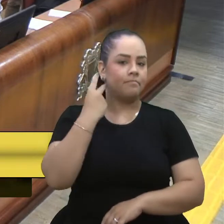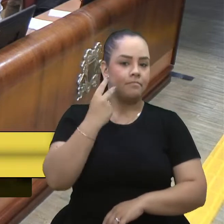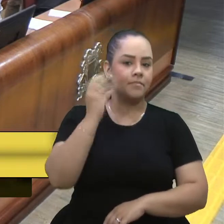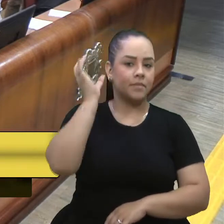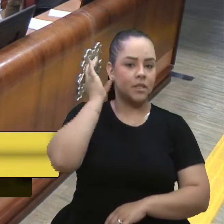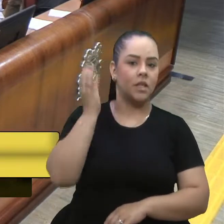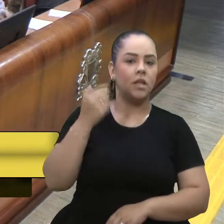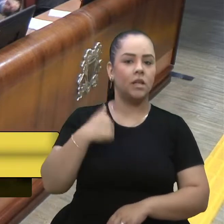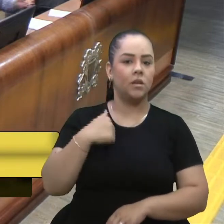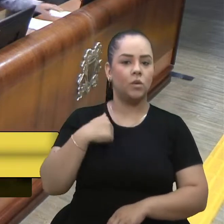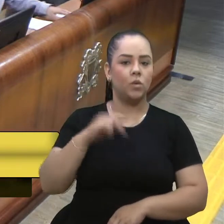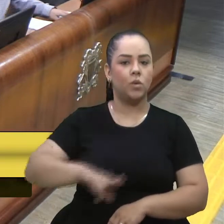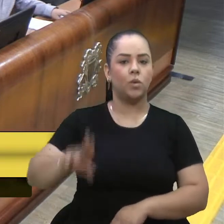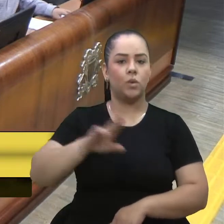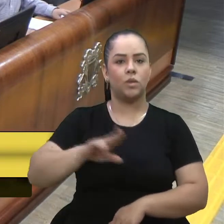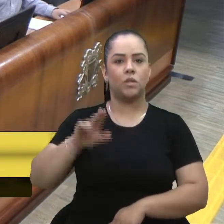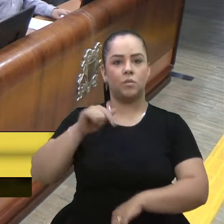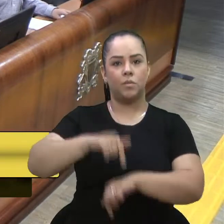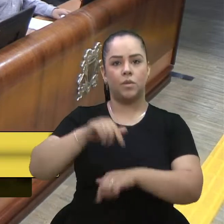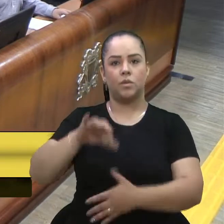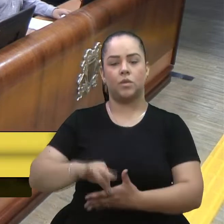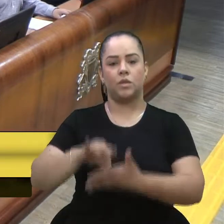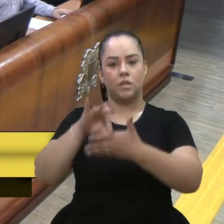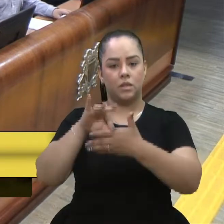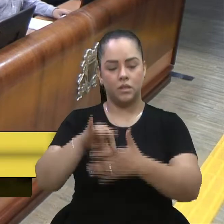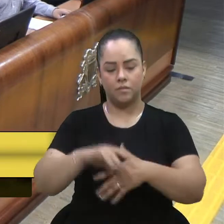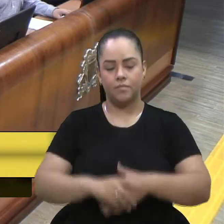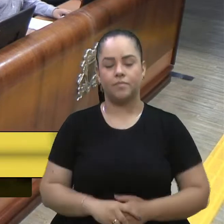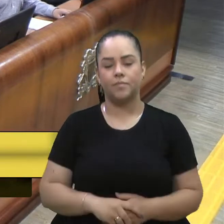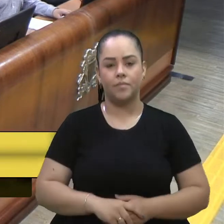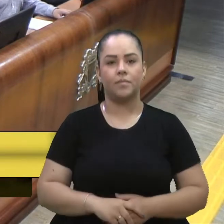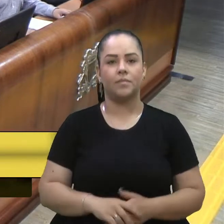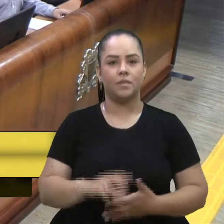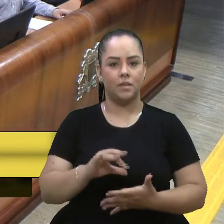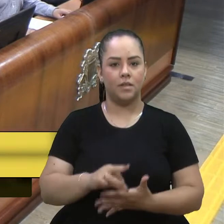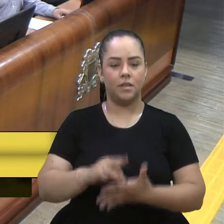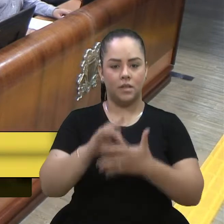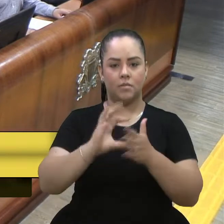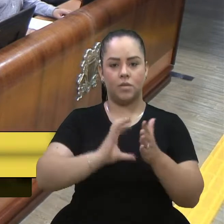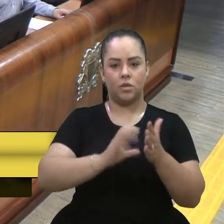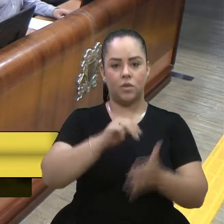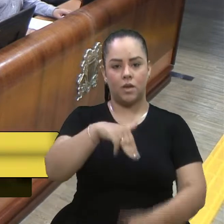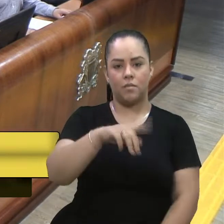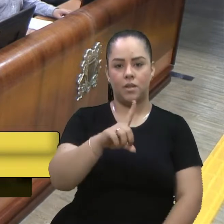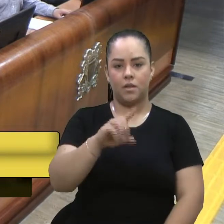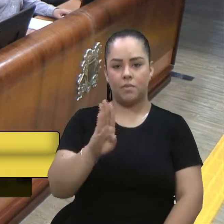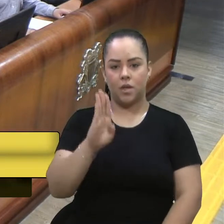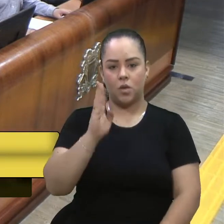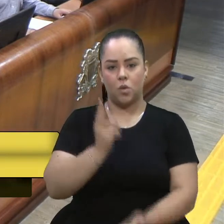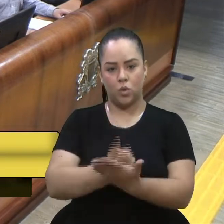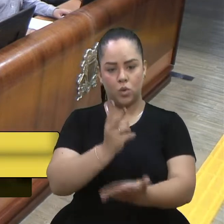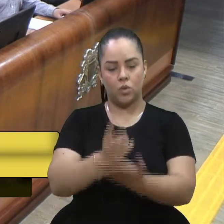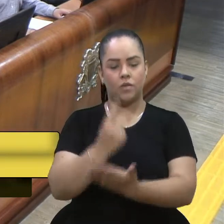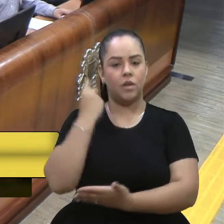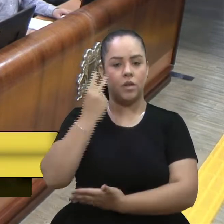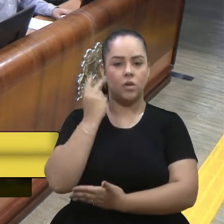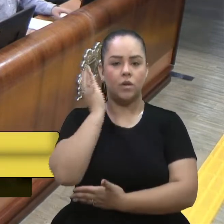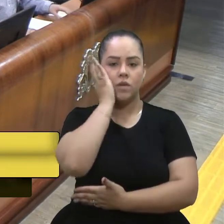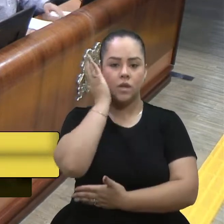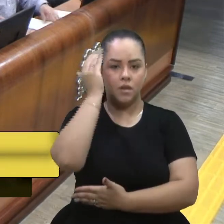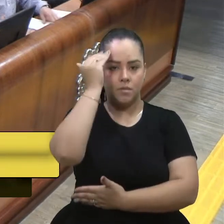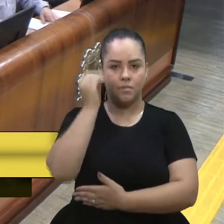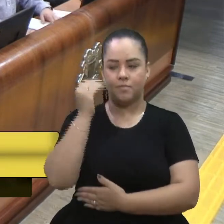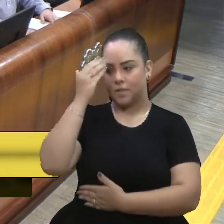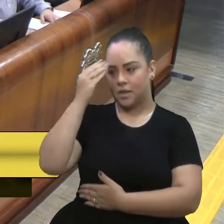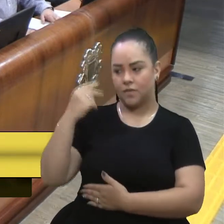declaração de líder, senhor presidente. Declaração de líder, bancado MDB, permanece, Felipe, com a palavra. Obrigado, vereadora Gladys.